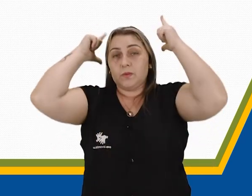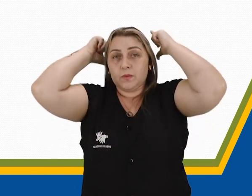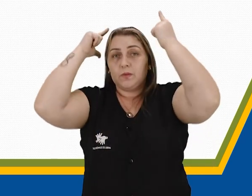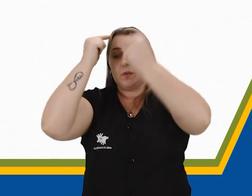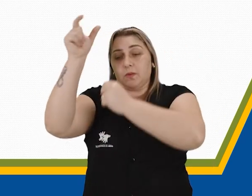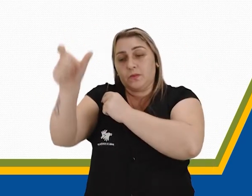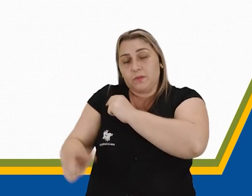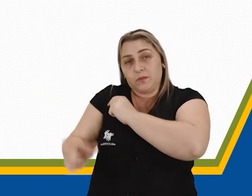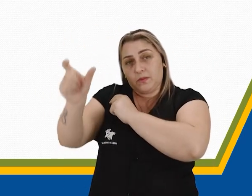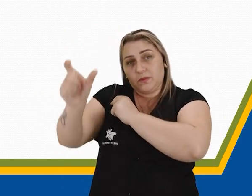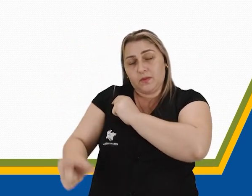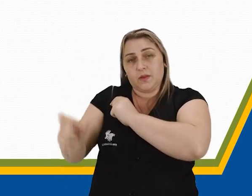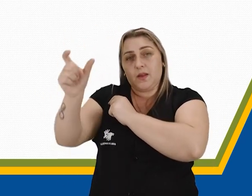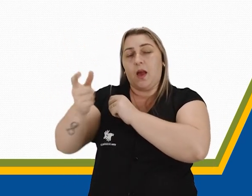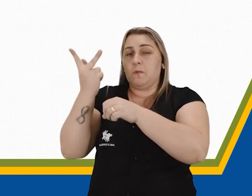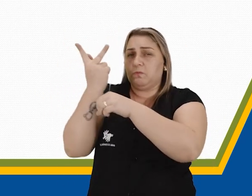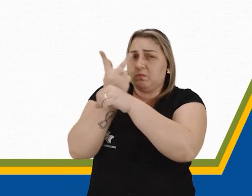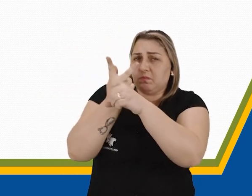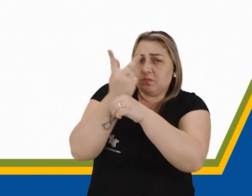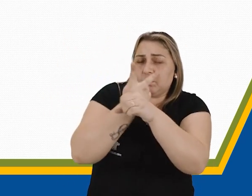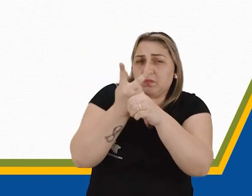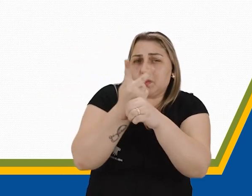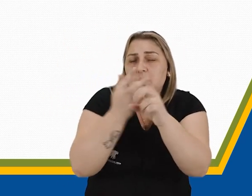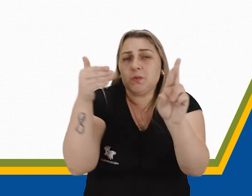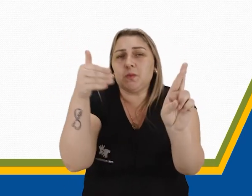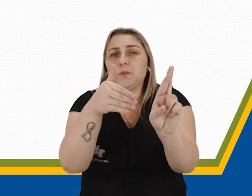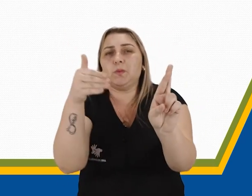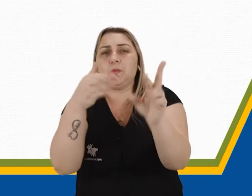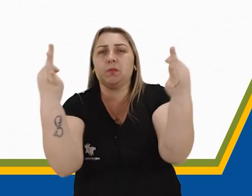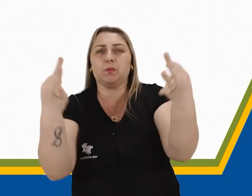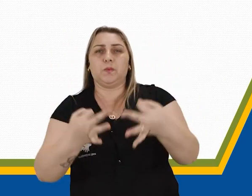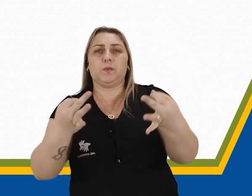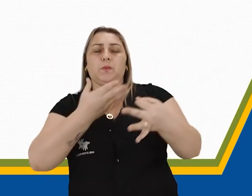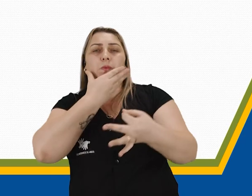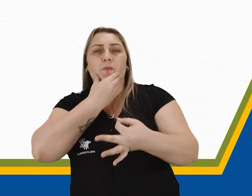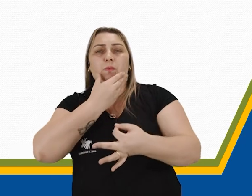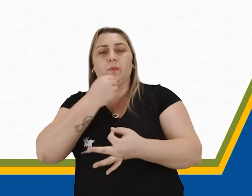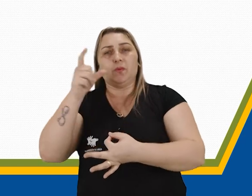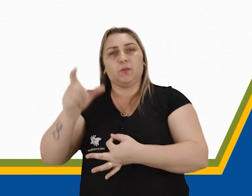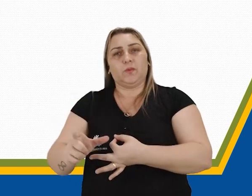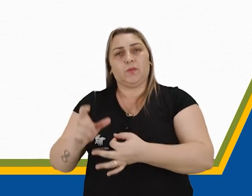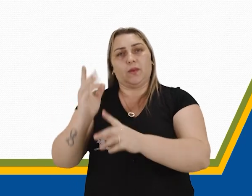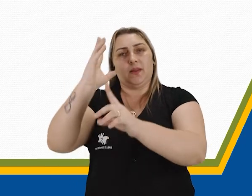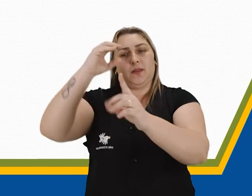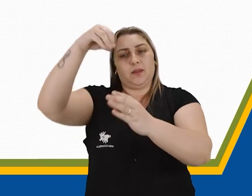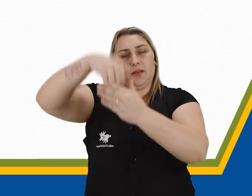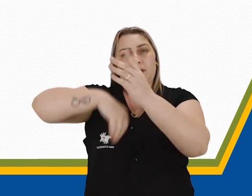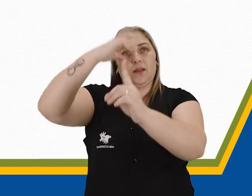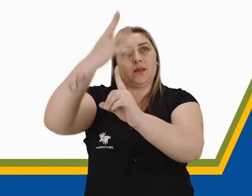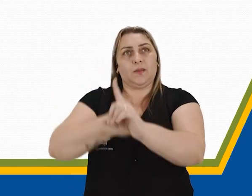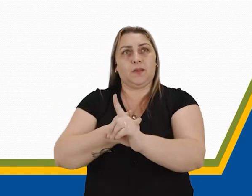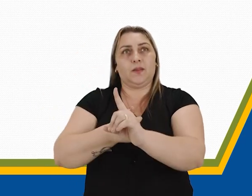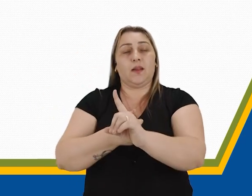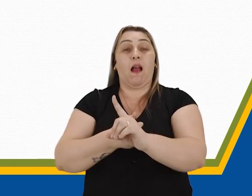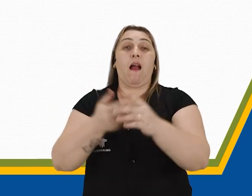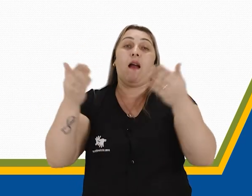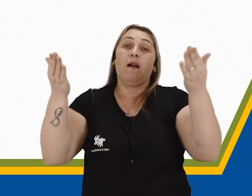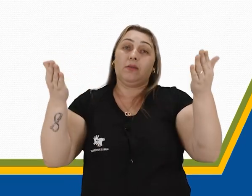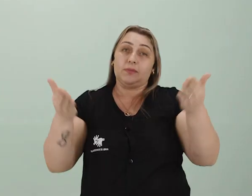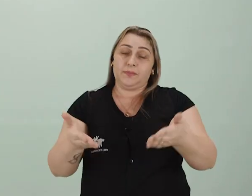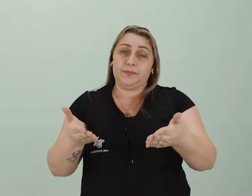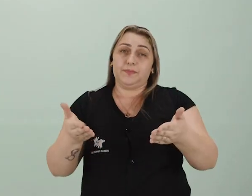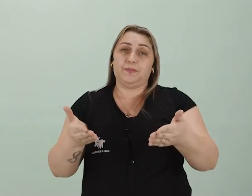eram aqueles que buscavam a representação perfeita do homem na arte, tá? Gente, e aí,